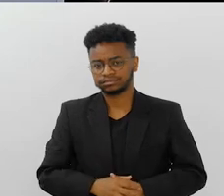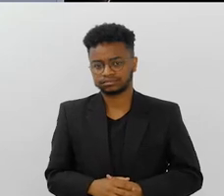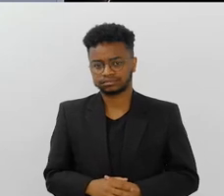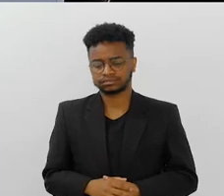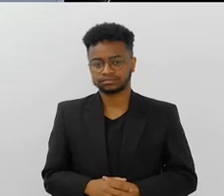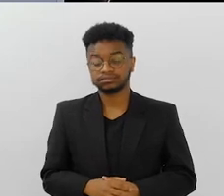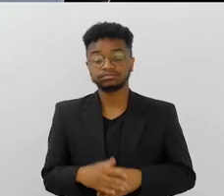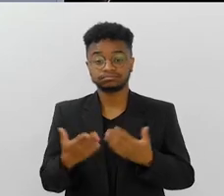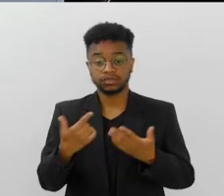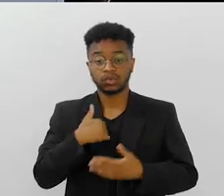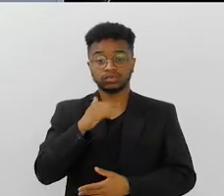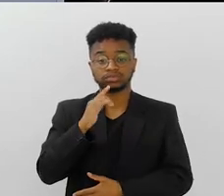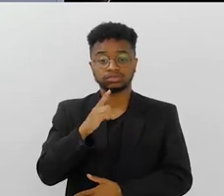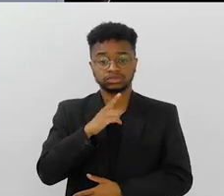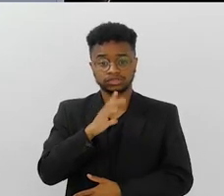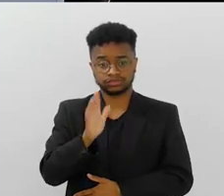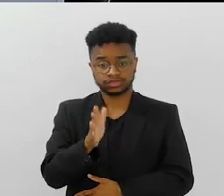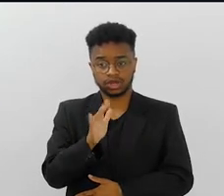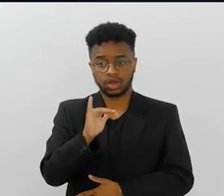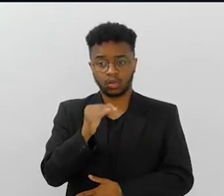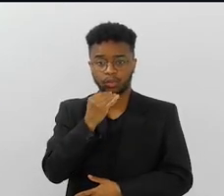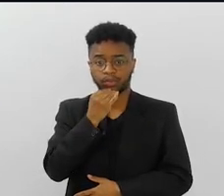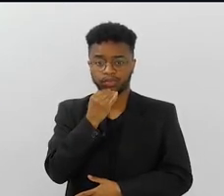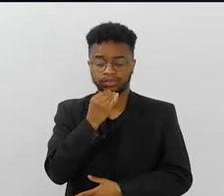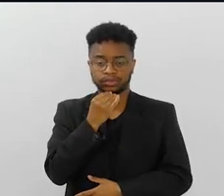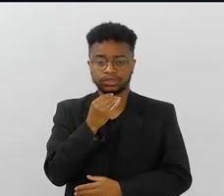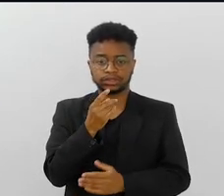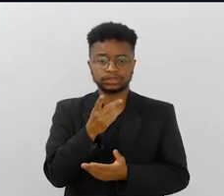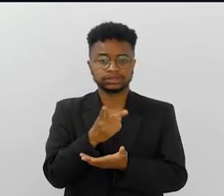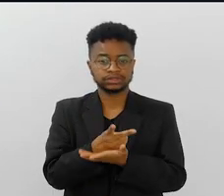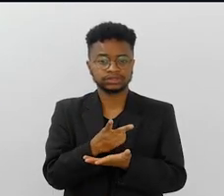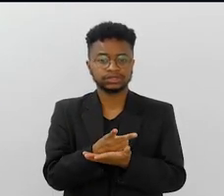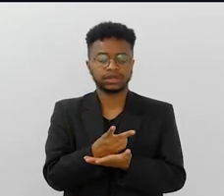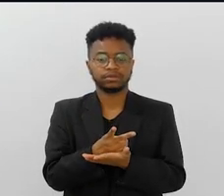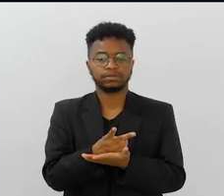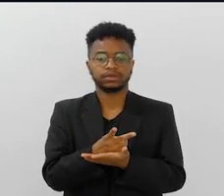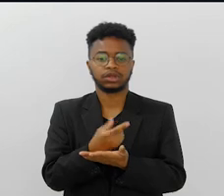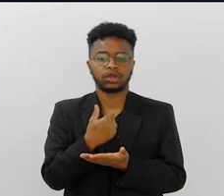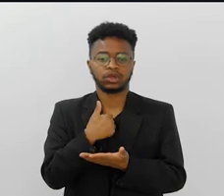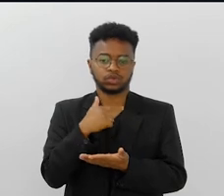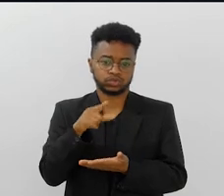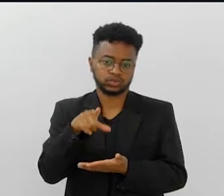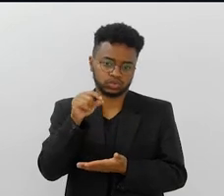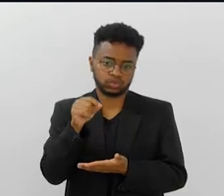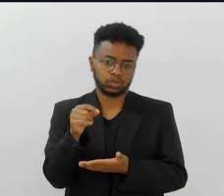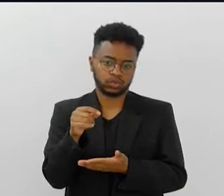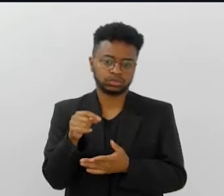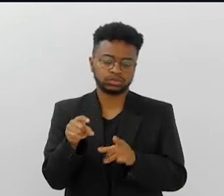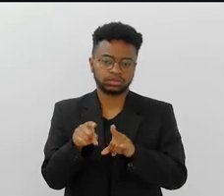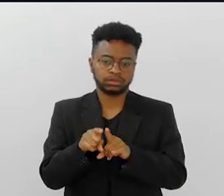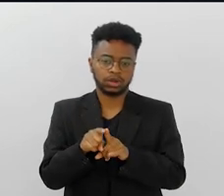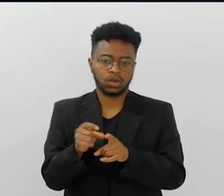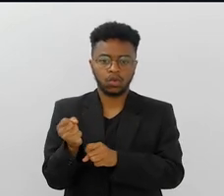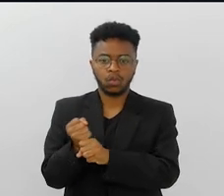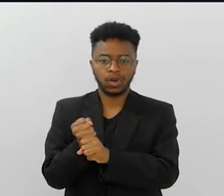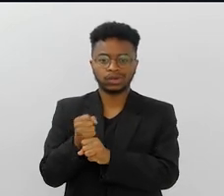Eu tive a oportunidade e sempre elejo esse ano